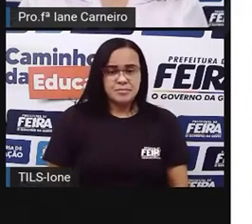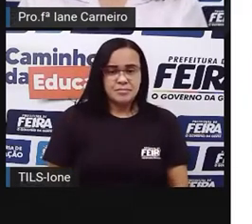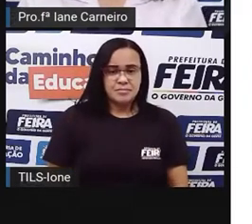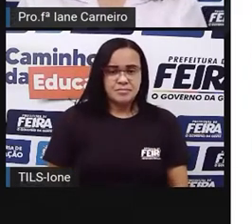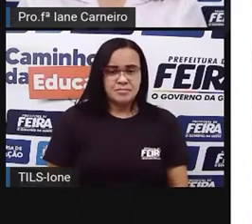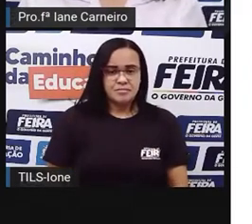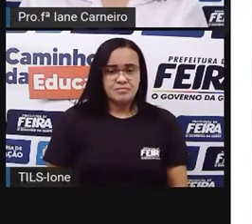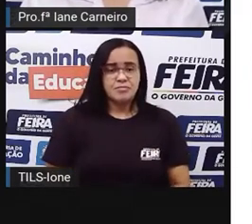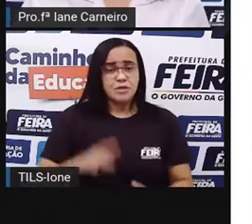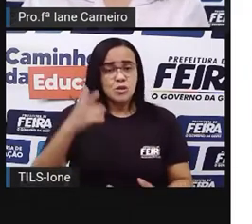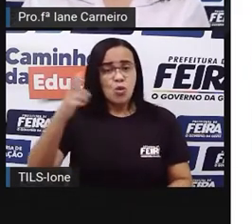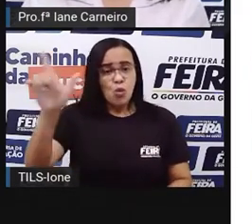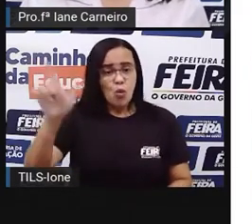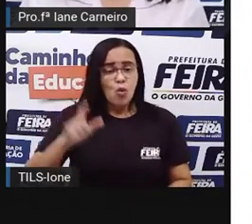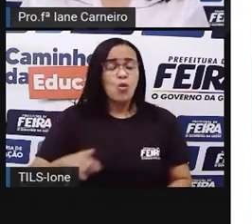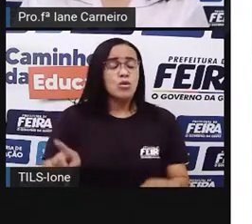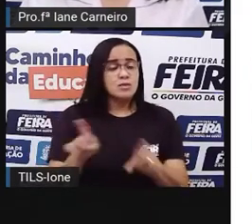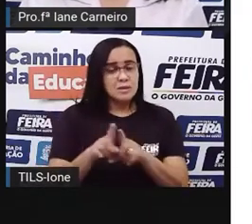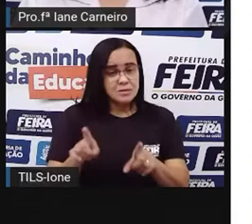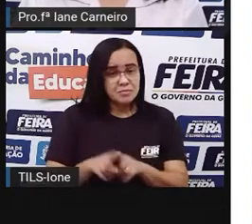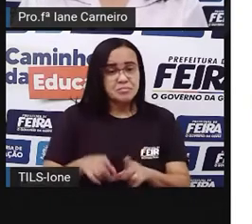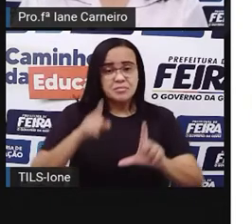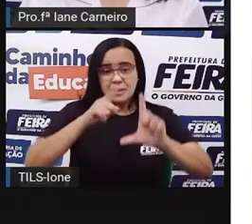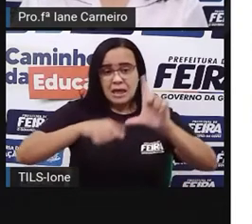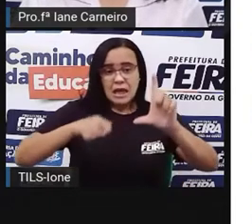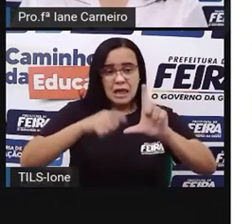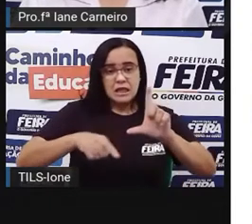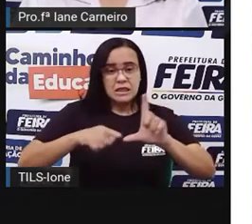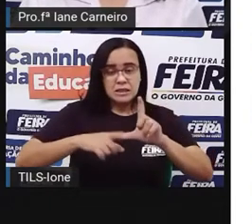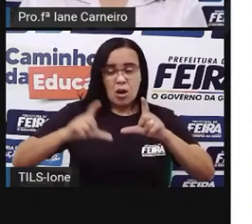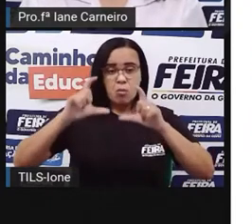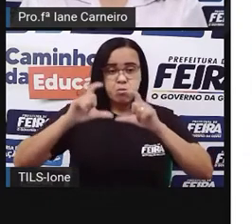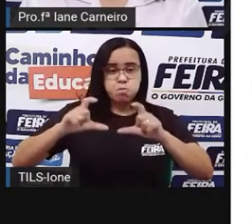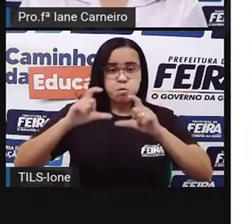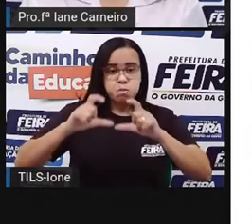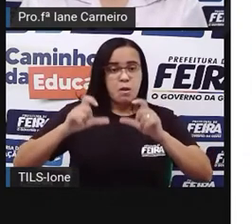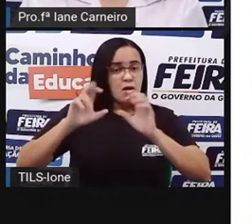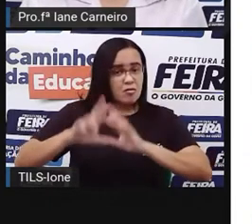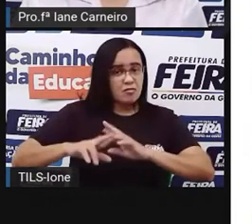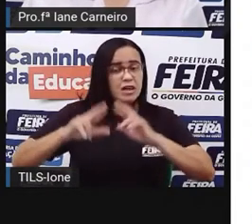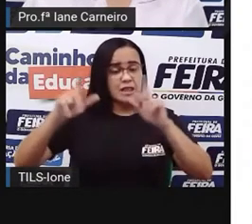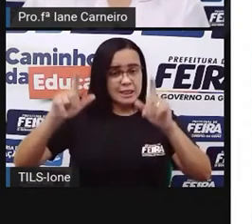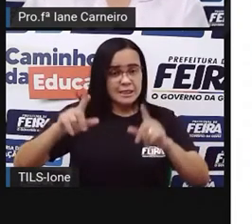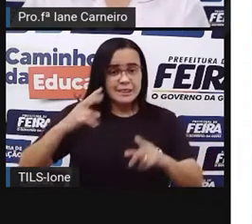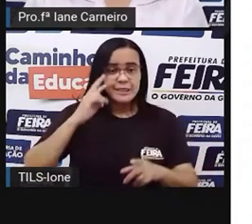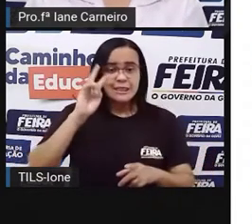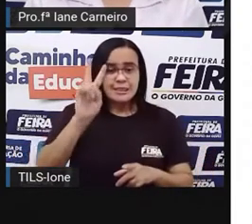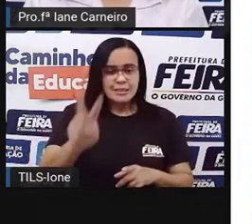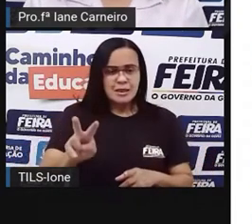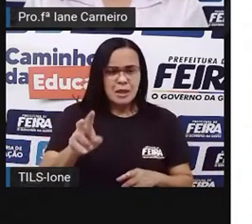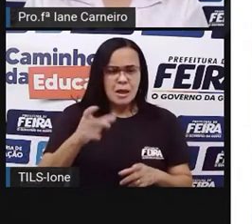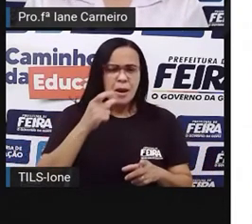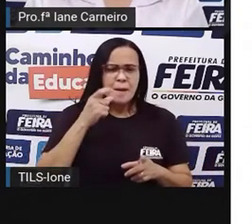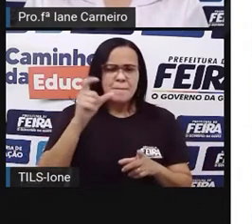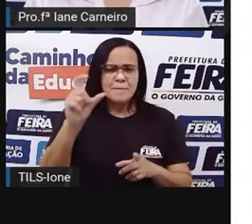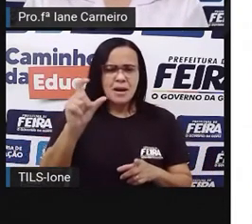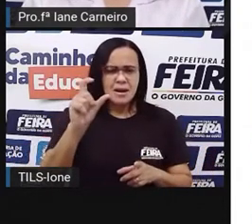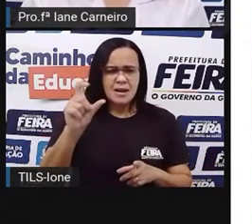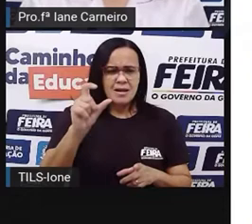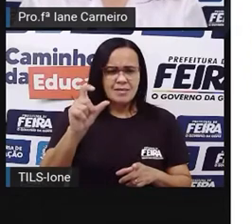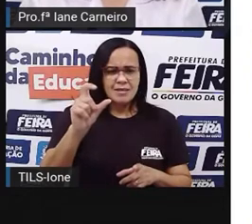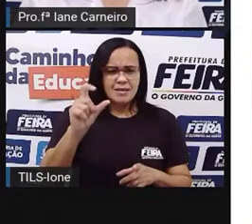Aqui, outro, né? Aquele que está fazendo, o rapaz está fazendo o grafite na parede, né? E aí, você consegue ler que palavra tem aí na parede.